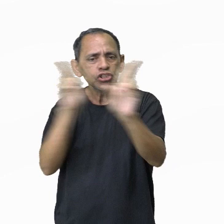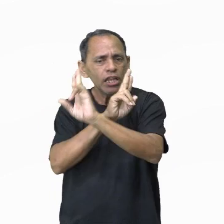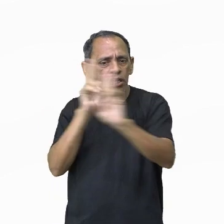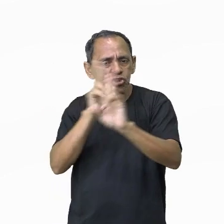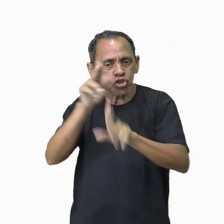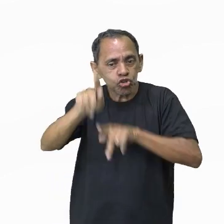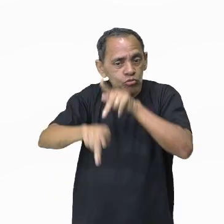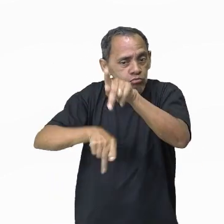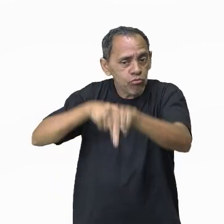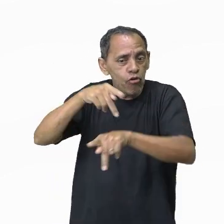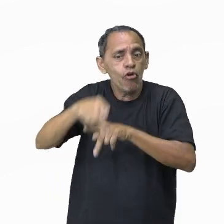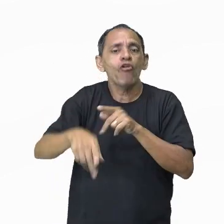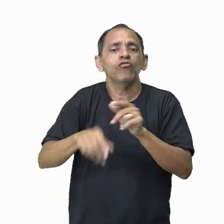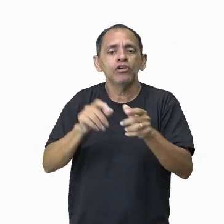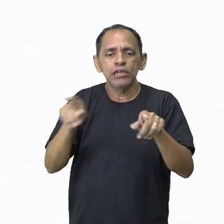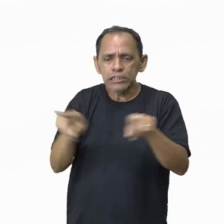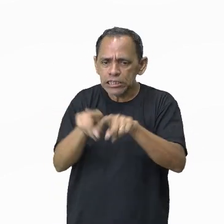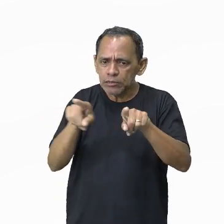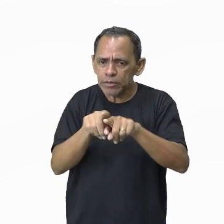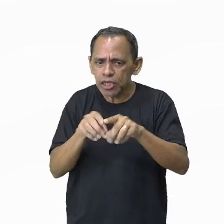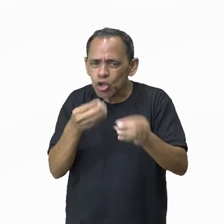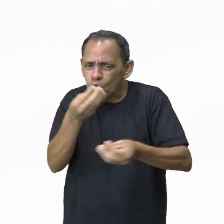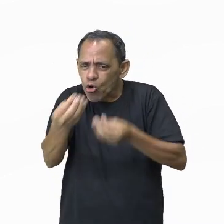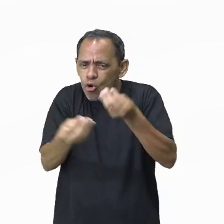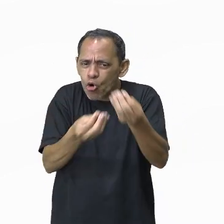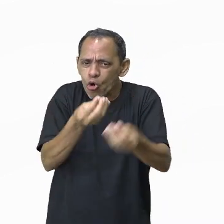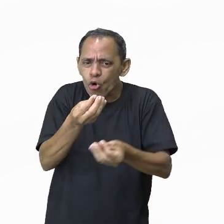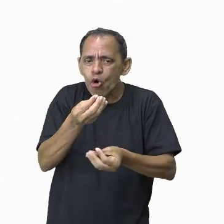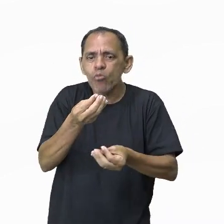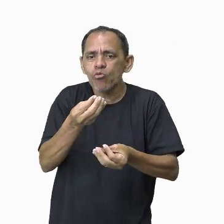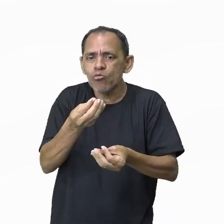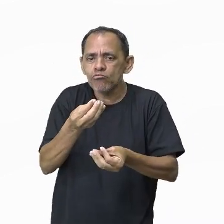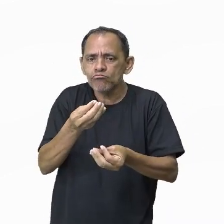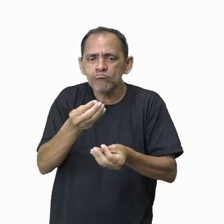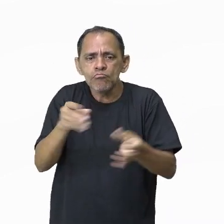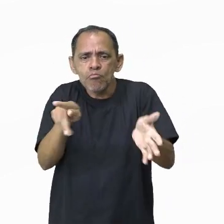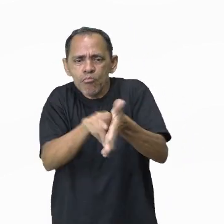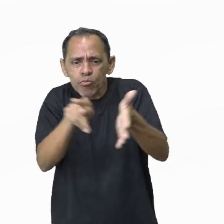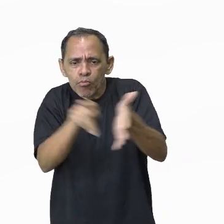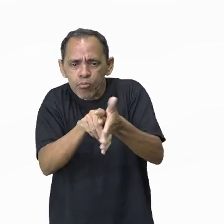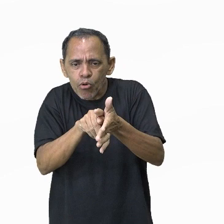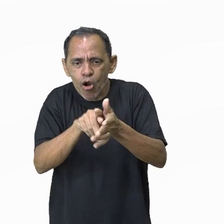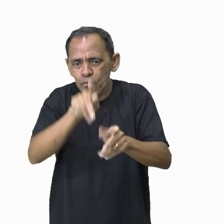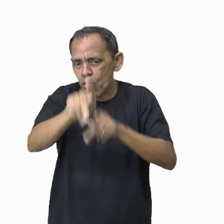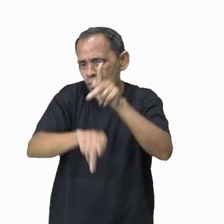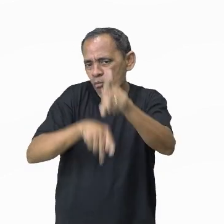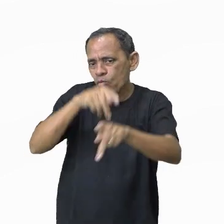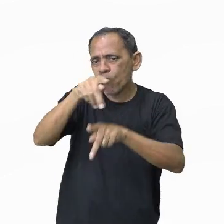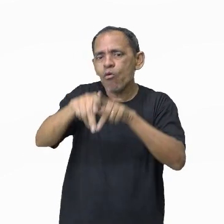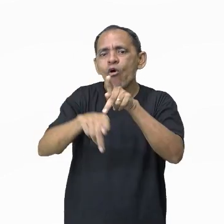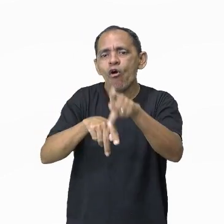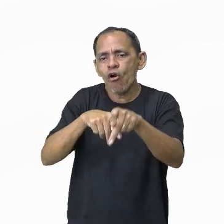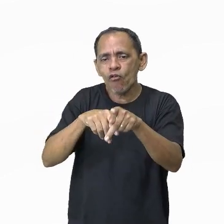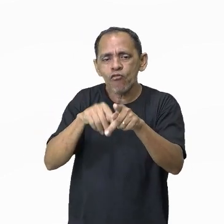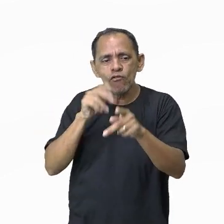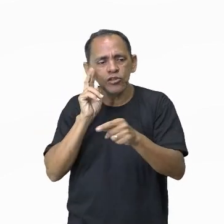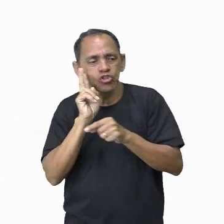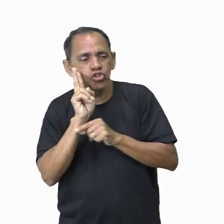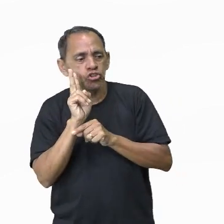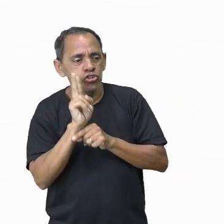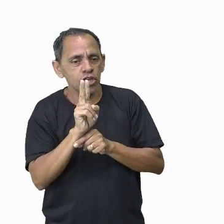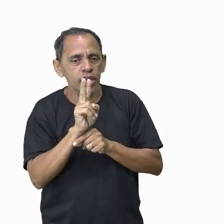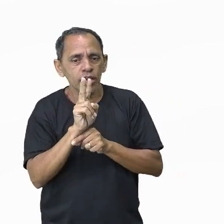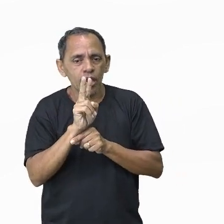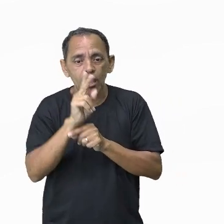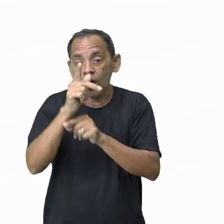tendo em consideração como ele próprio se define e também como se enxerga, perdão, como enxerga os